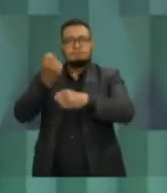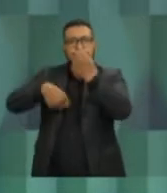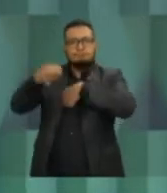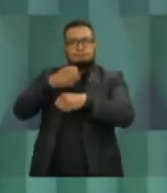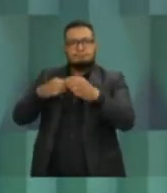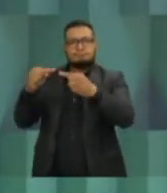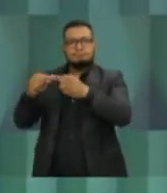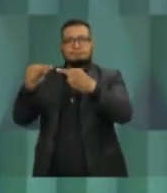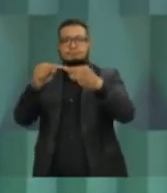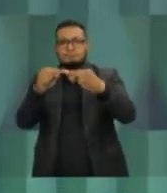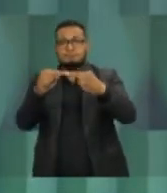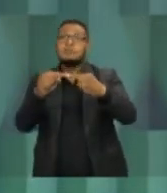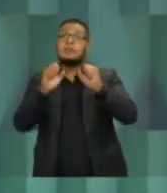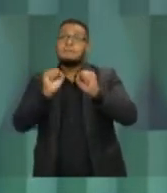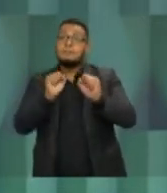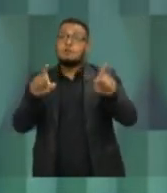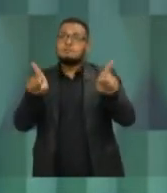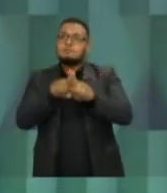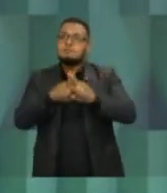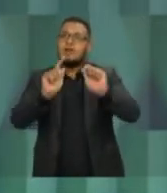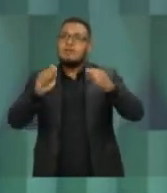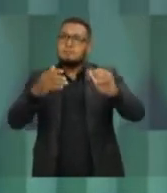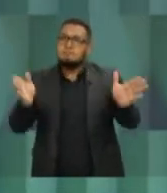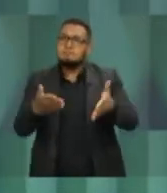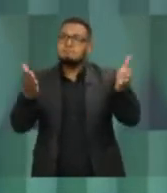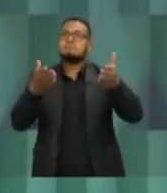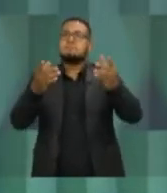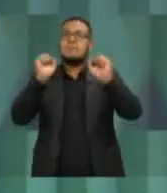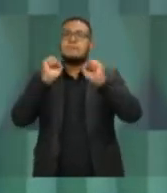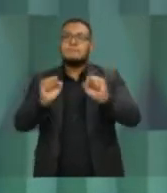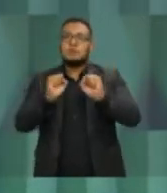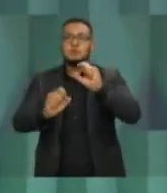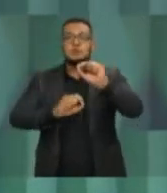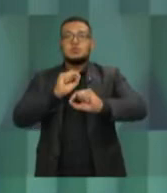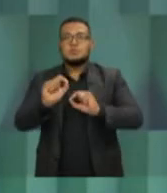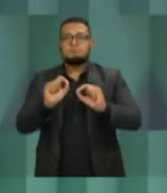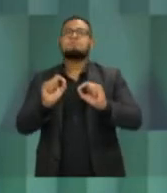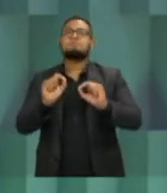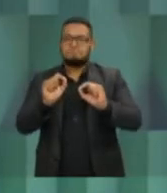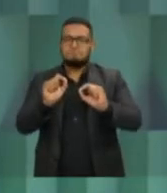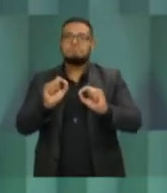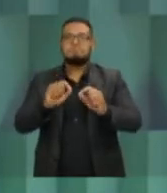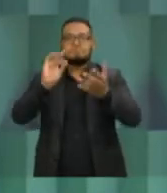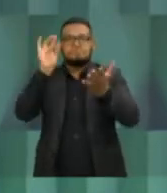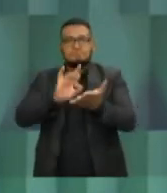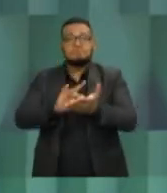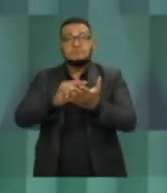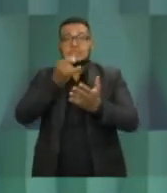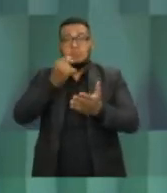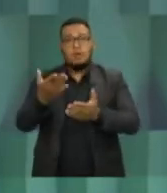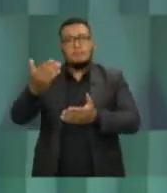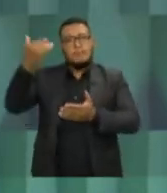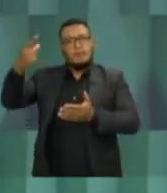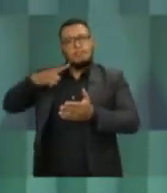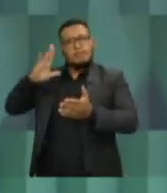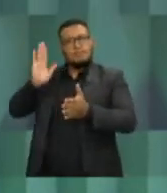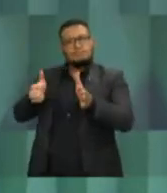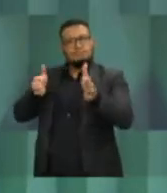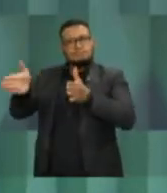construir um projeto. Eu tive a oportunidade de fazer um desses nos meus oito anos de mandato. Foi muito interessante.